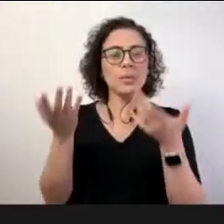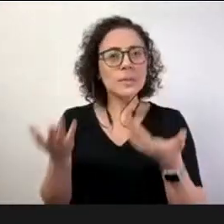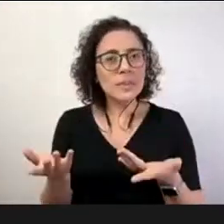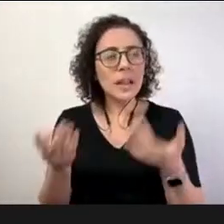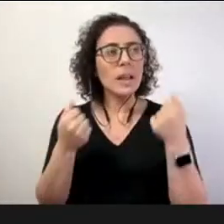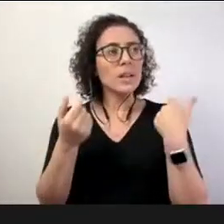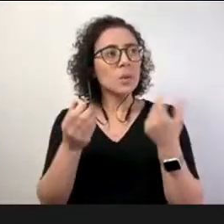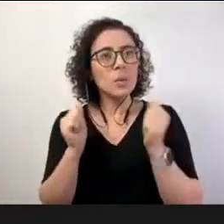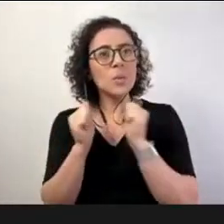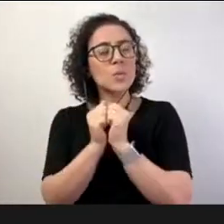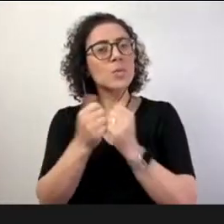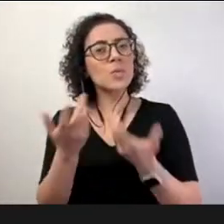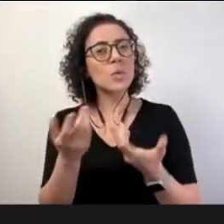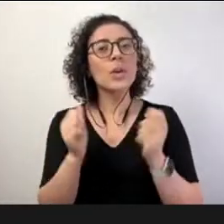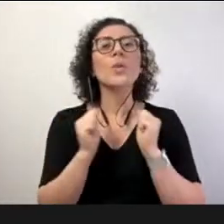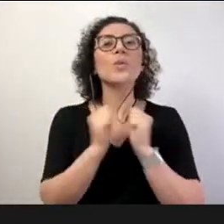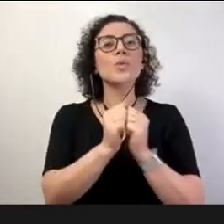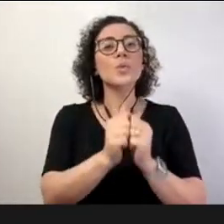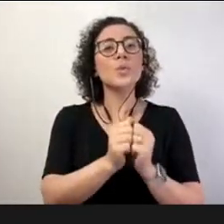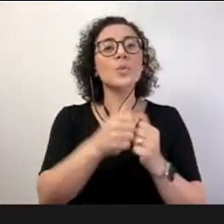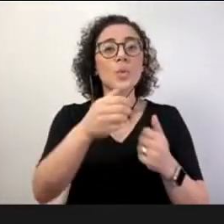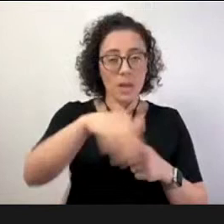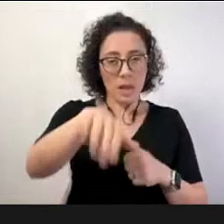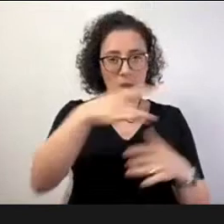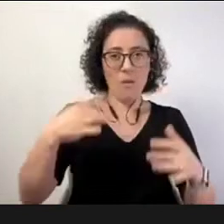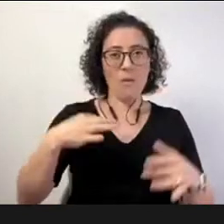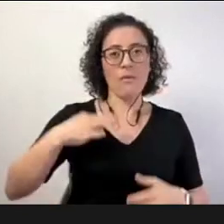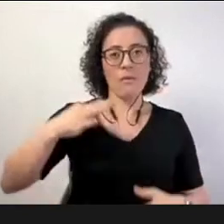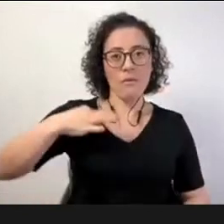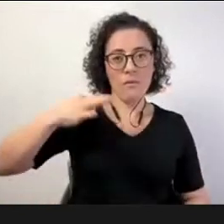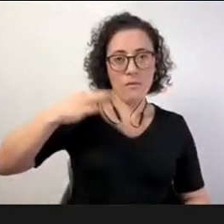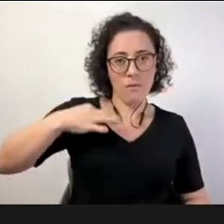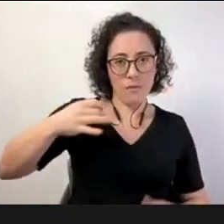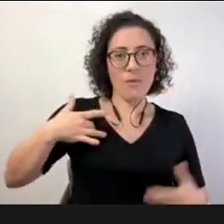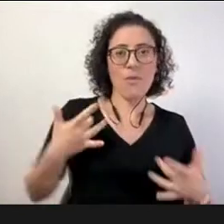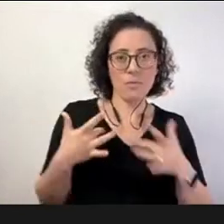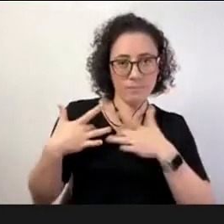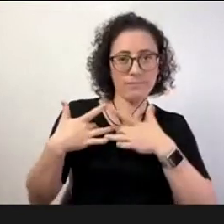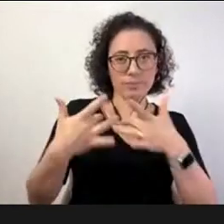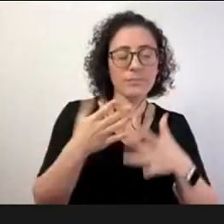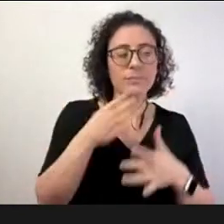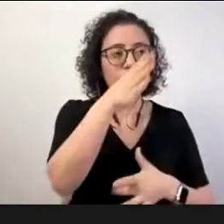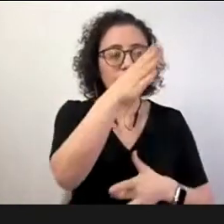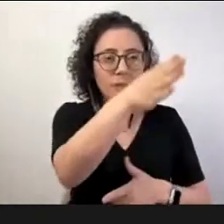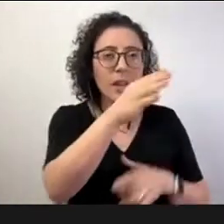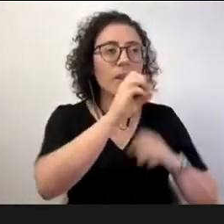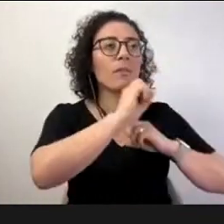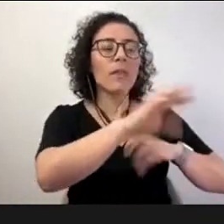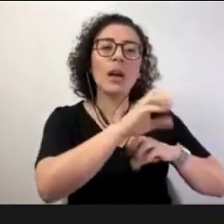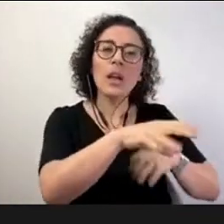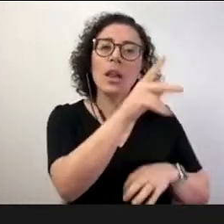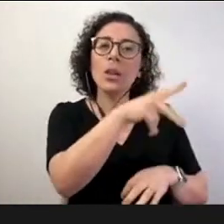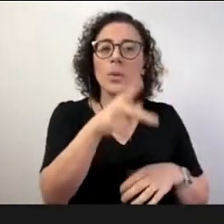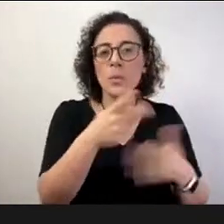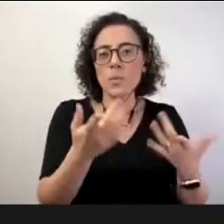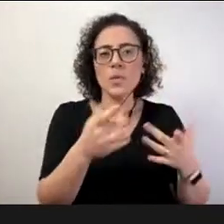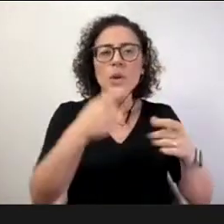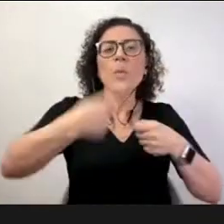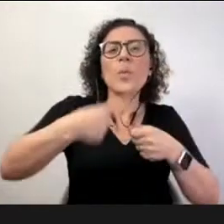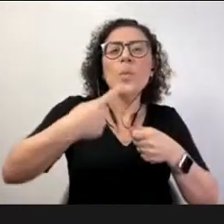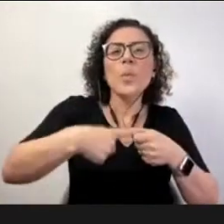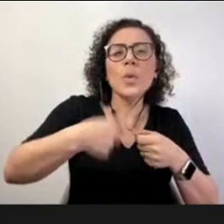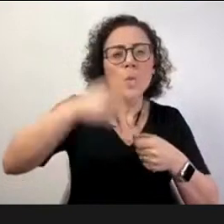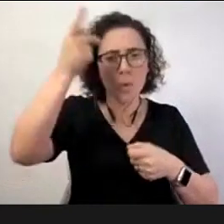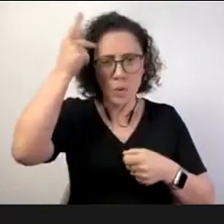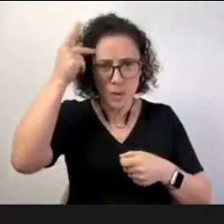docência voluntária em comunidades rurais aqui numa cidade do interior de São Paulo. E depois de me